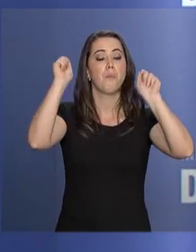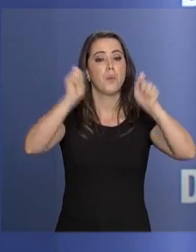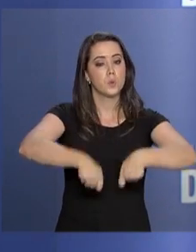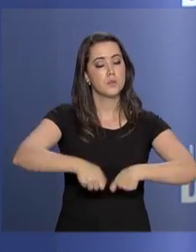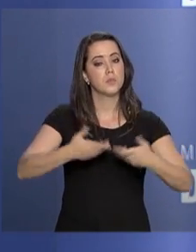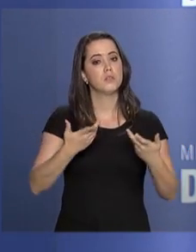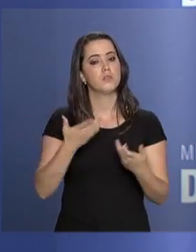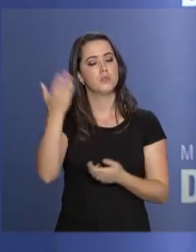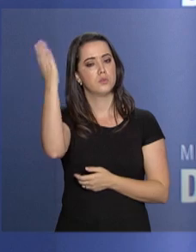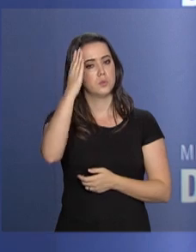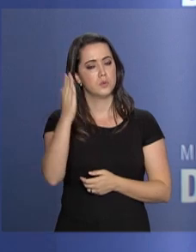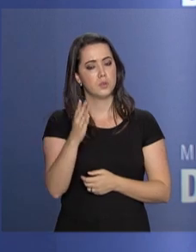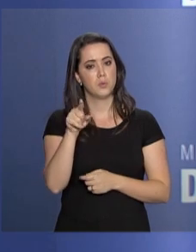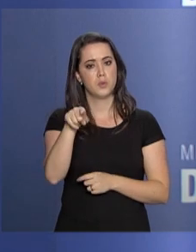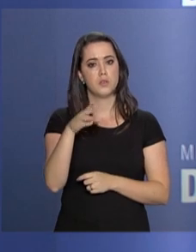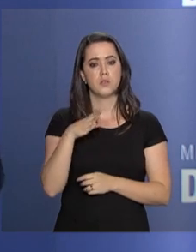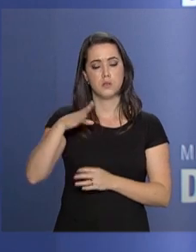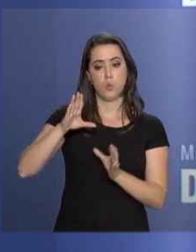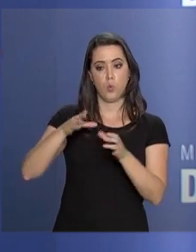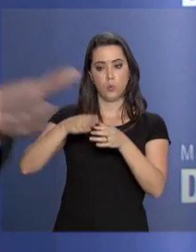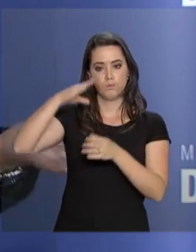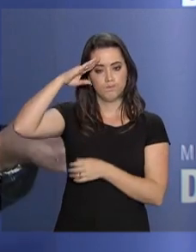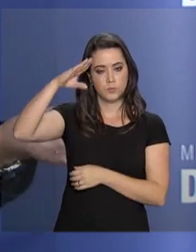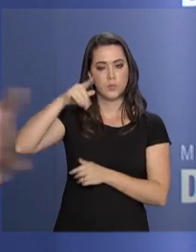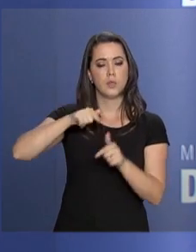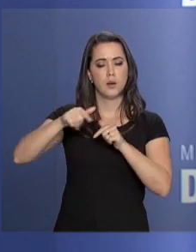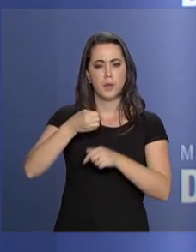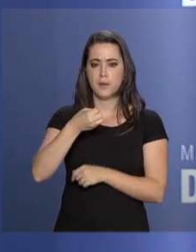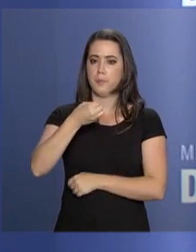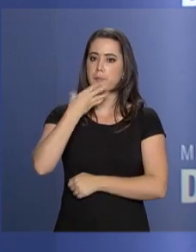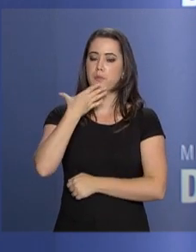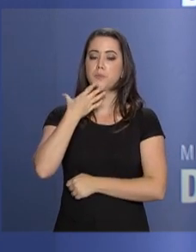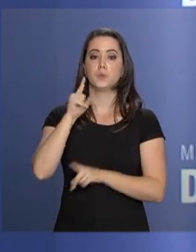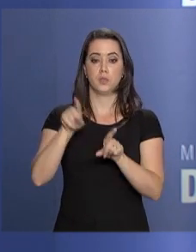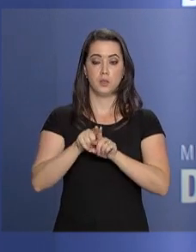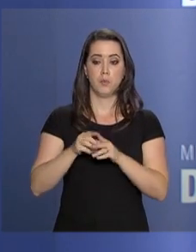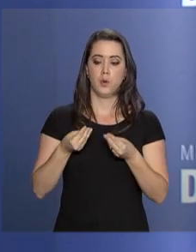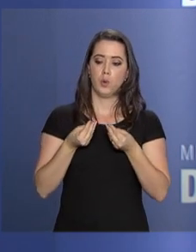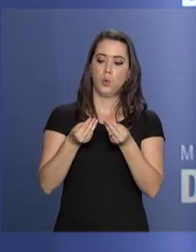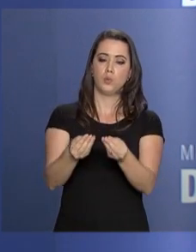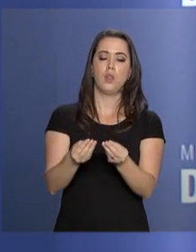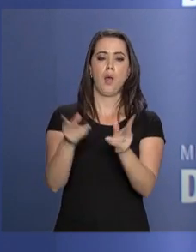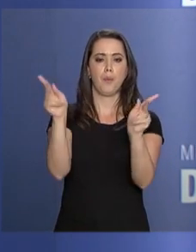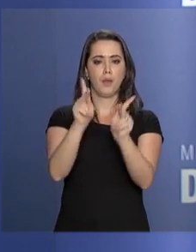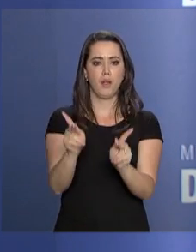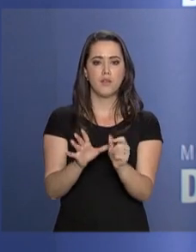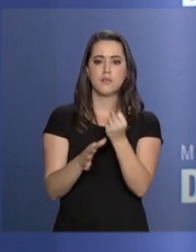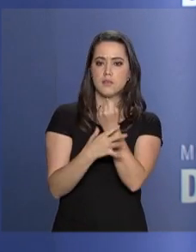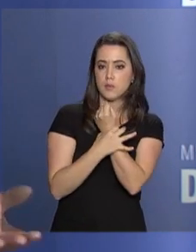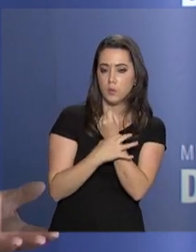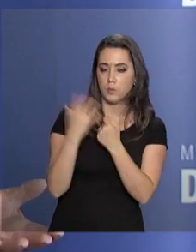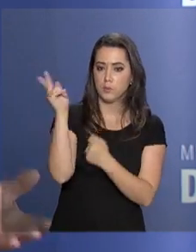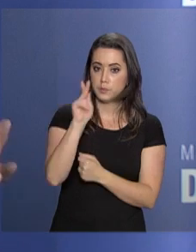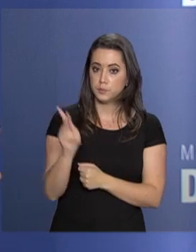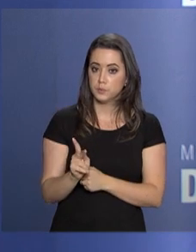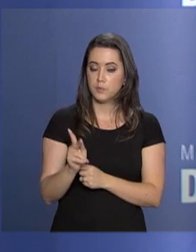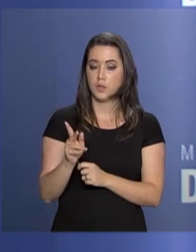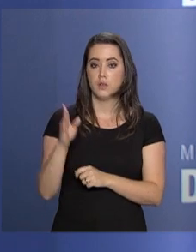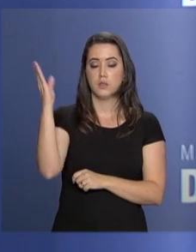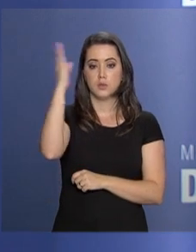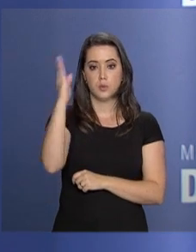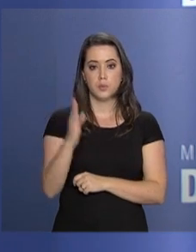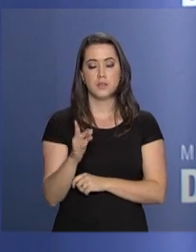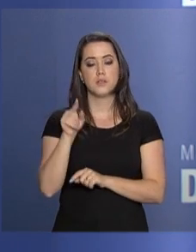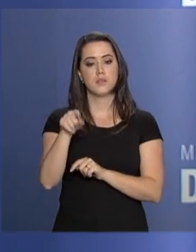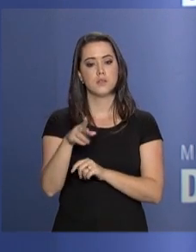necessárias para que as forças armadas cumpram bem o seu papel. Além de manter a paz e garantir a segurança do país, o Ministério da Defesa é